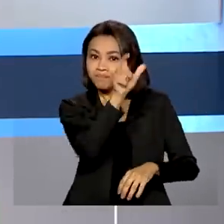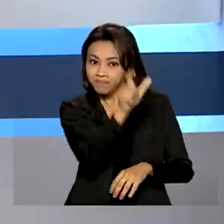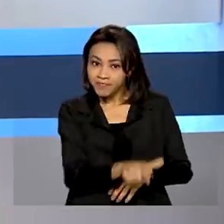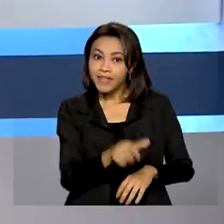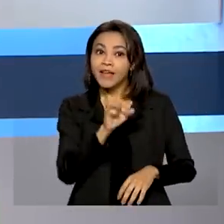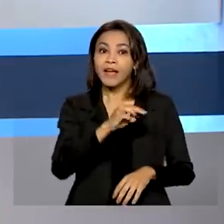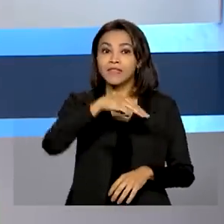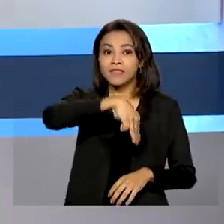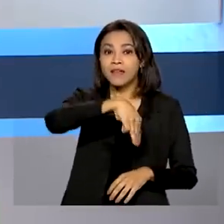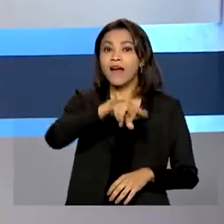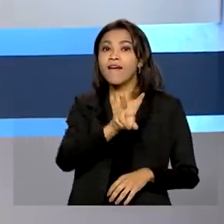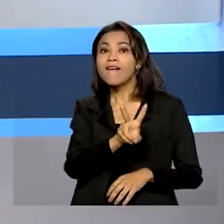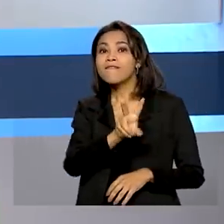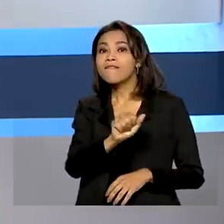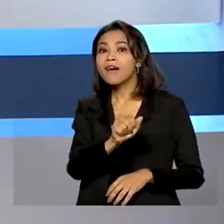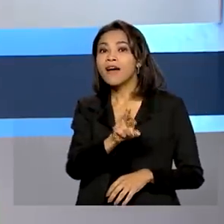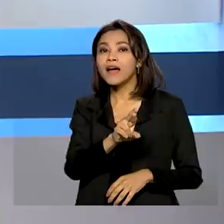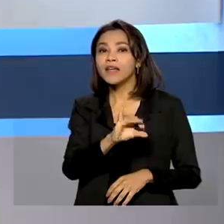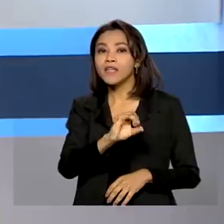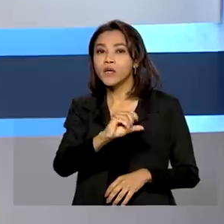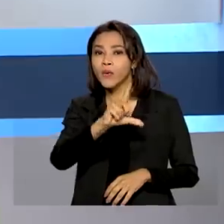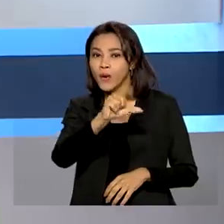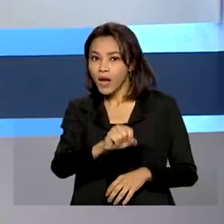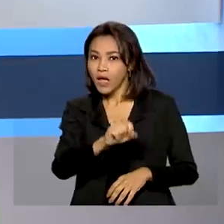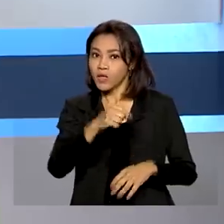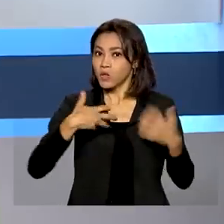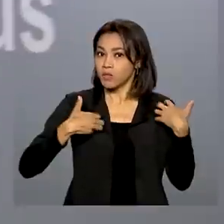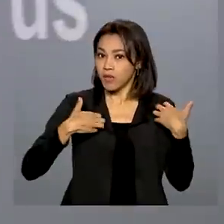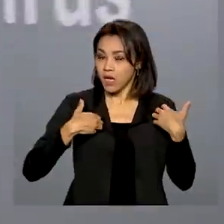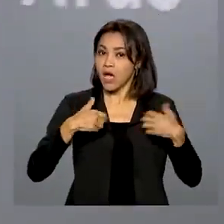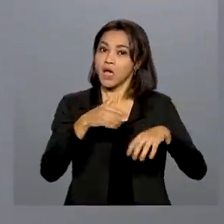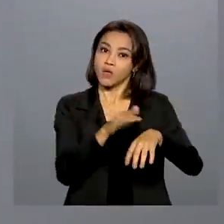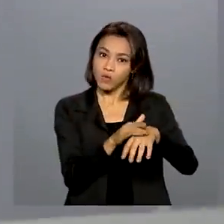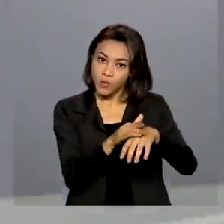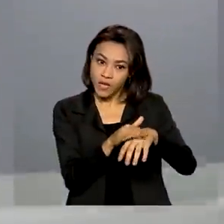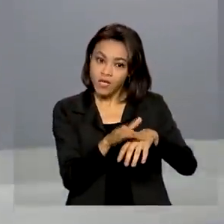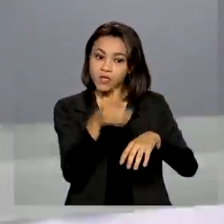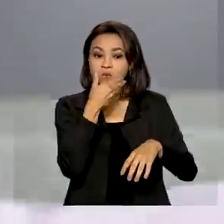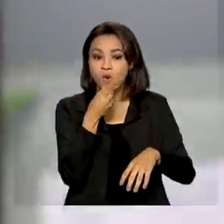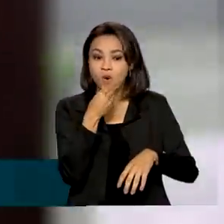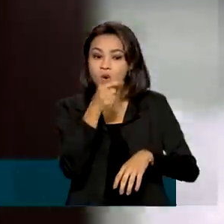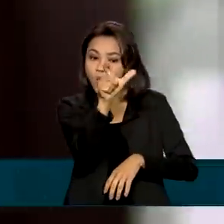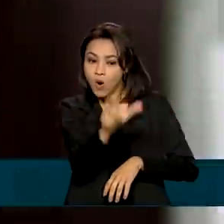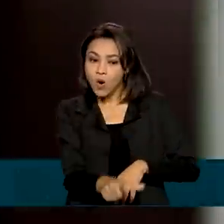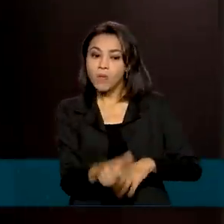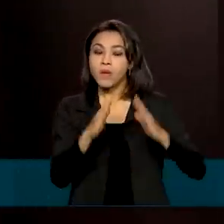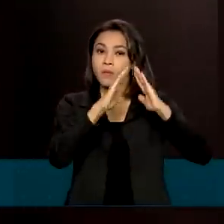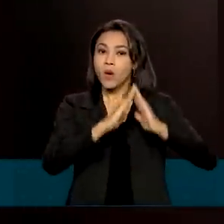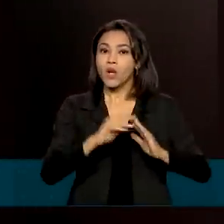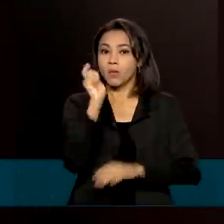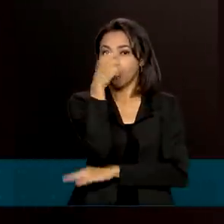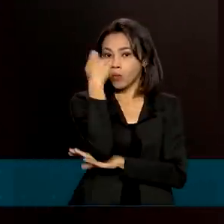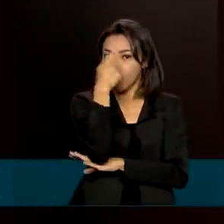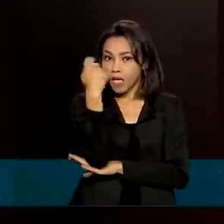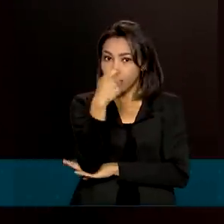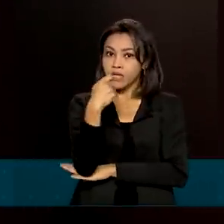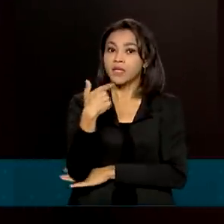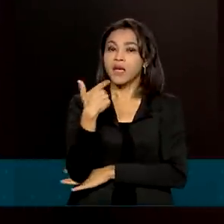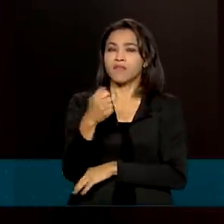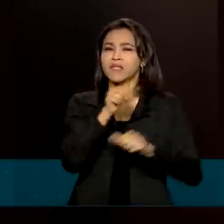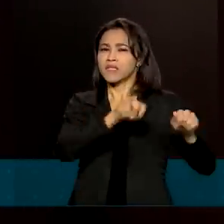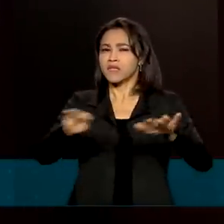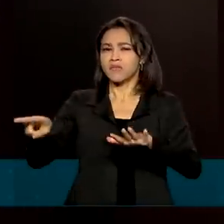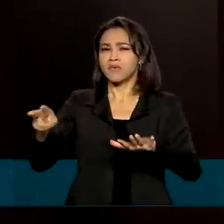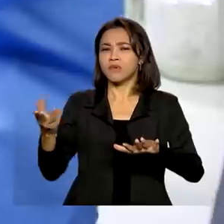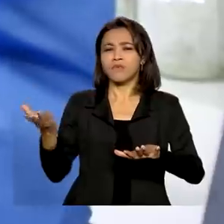varíola dos macacos. O paciente é um homem de 51 anos que mora em Porto Alegre e retornou de viagem a Portugal na semana